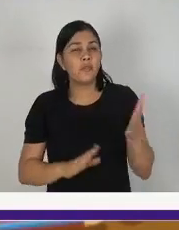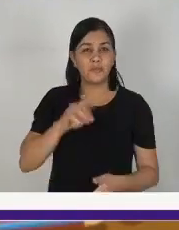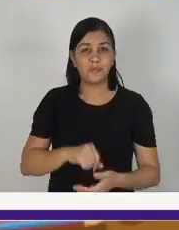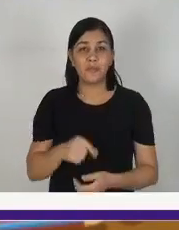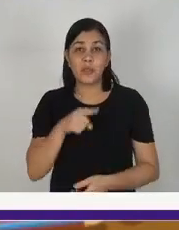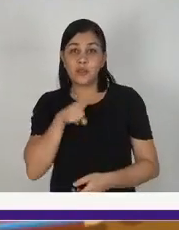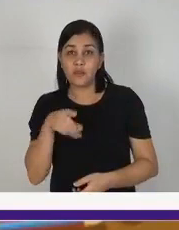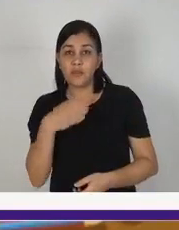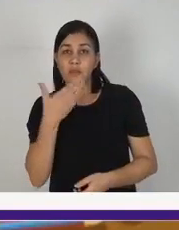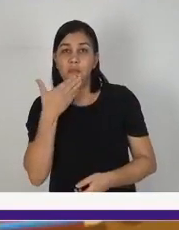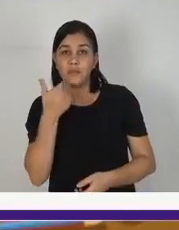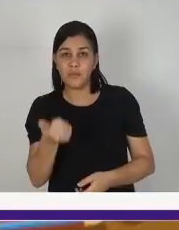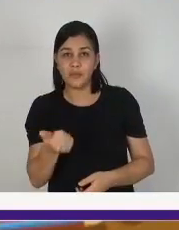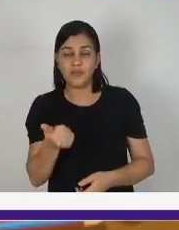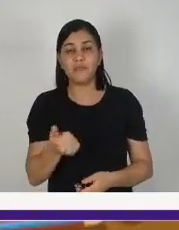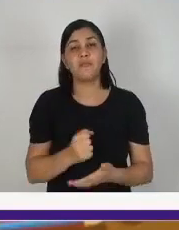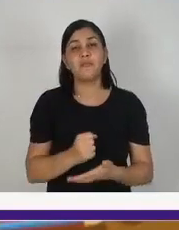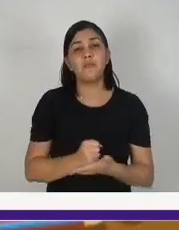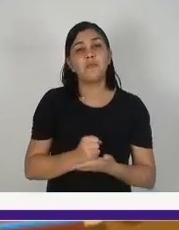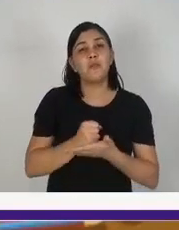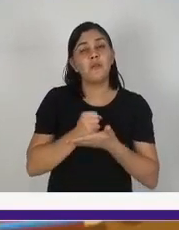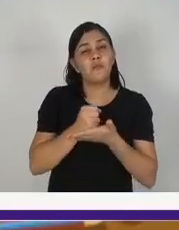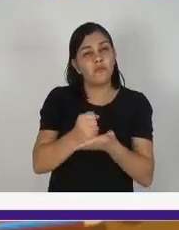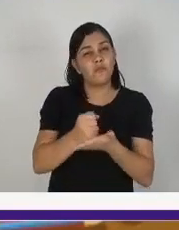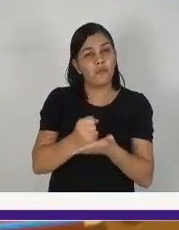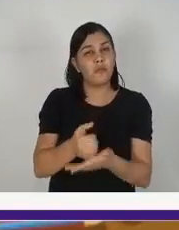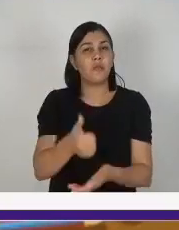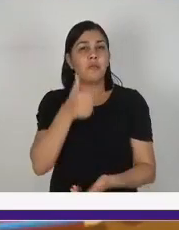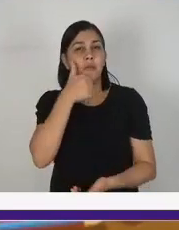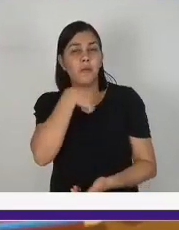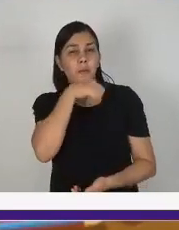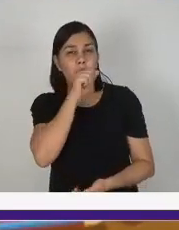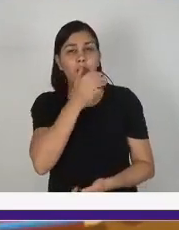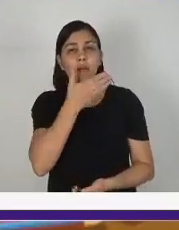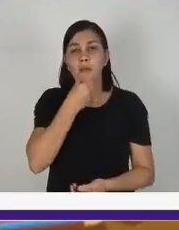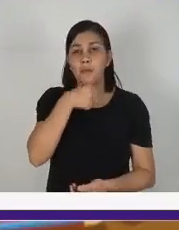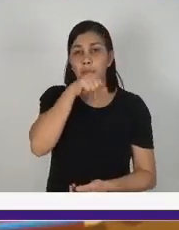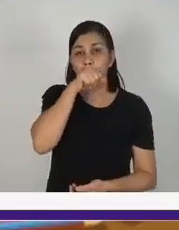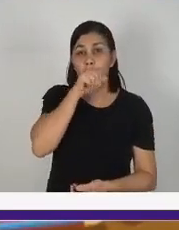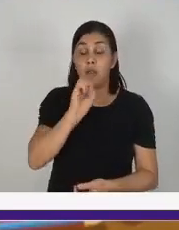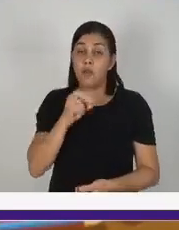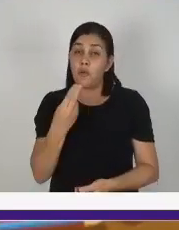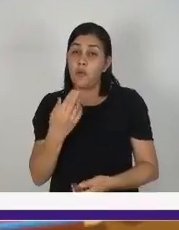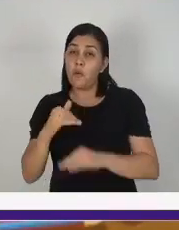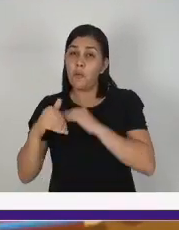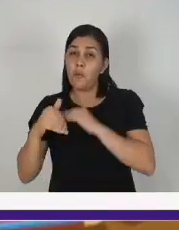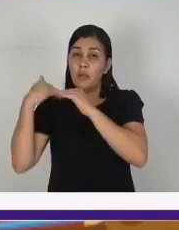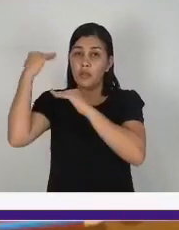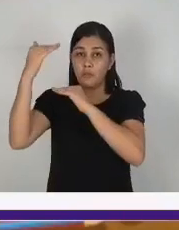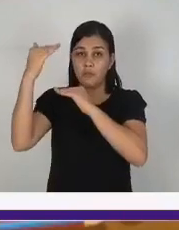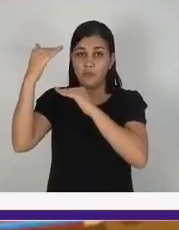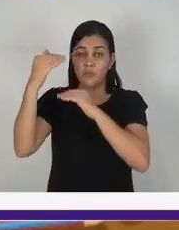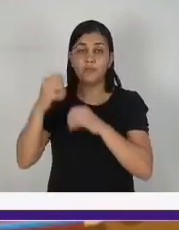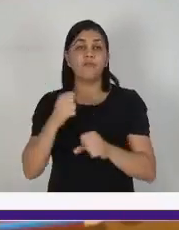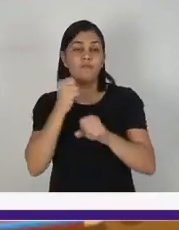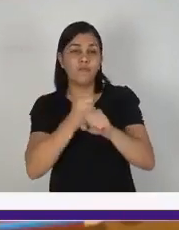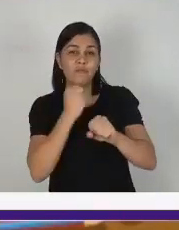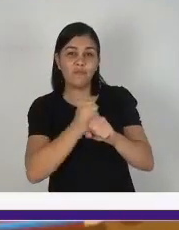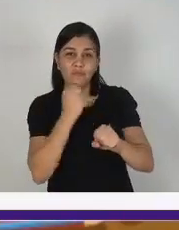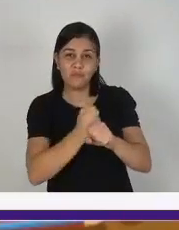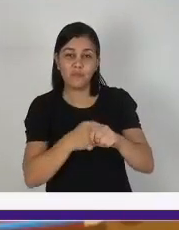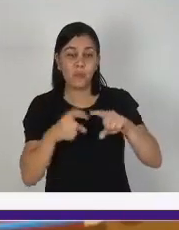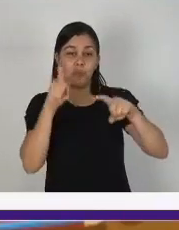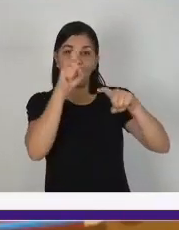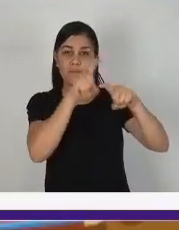ajuda a papai, a mamãe ou de um adulto para construir uma balança. Isso